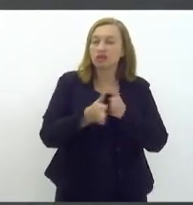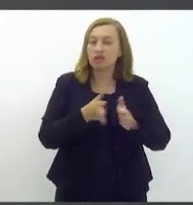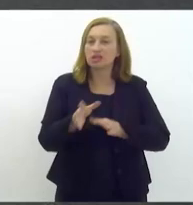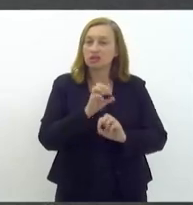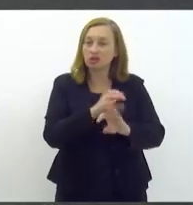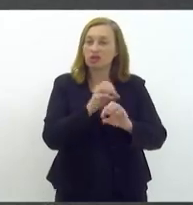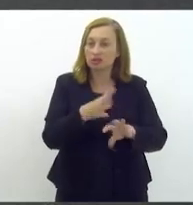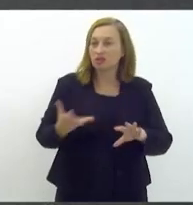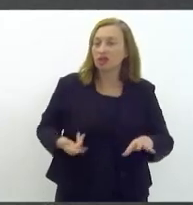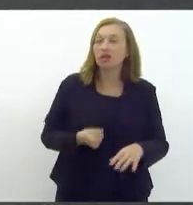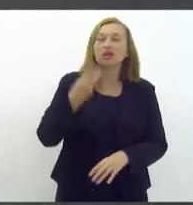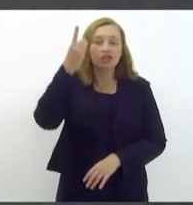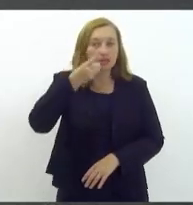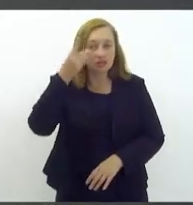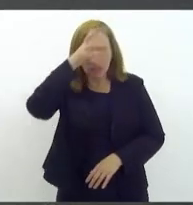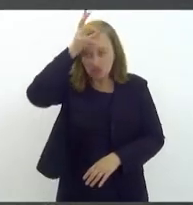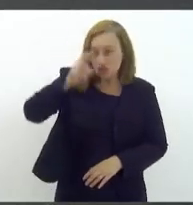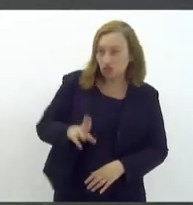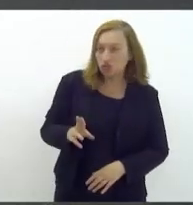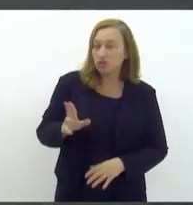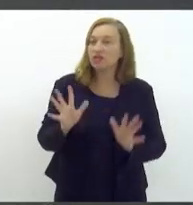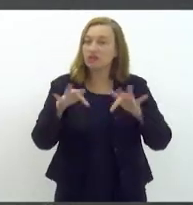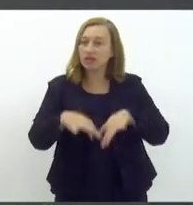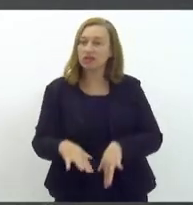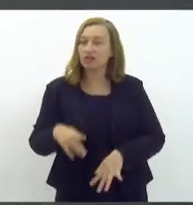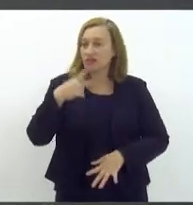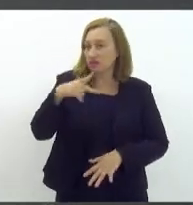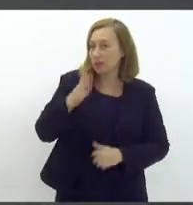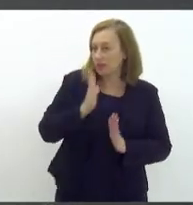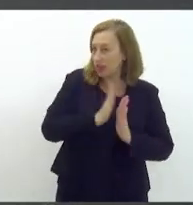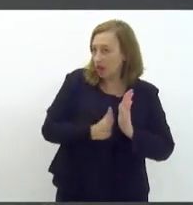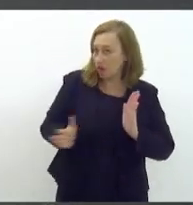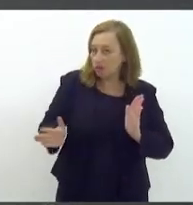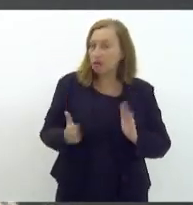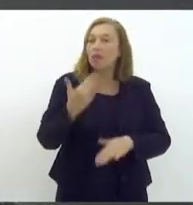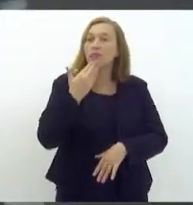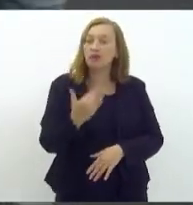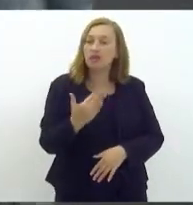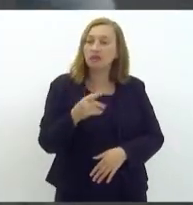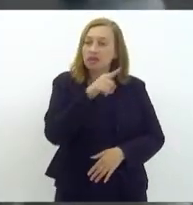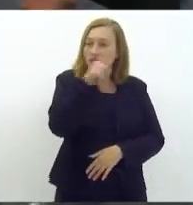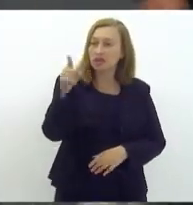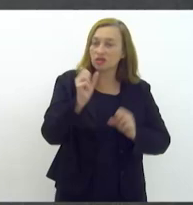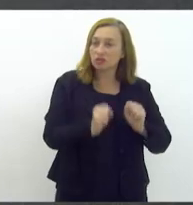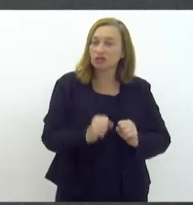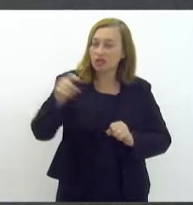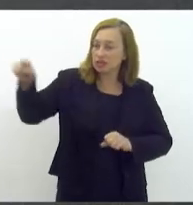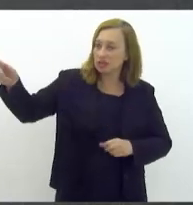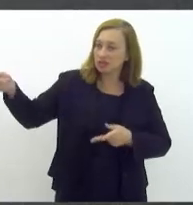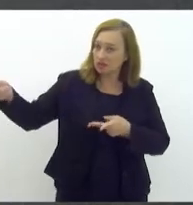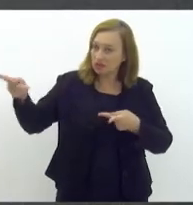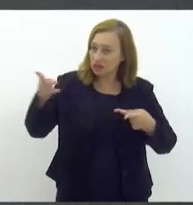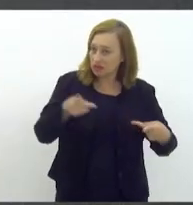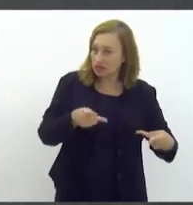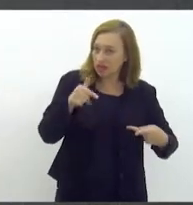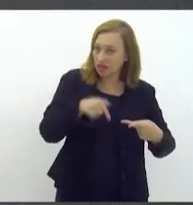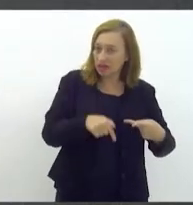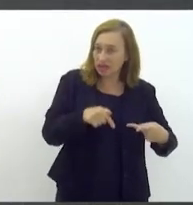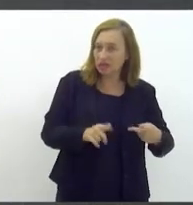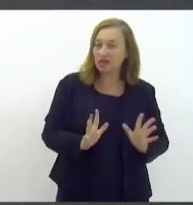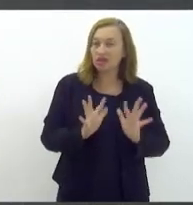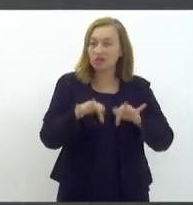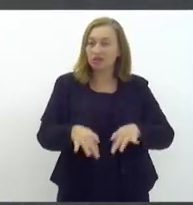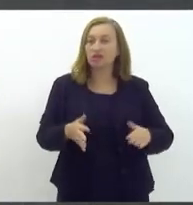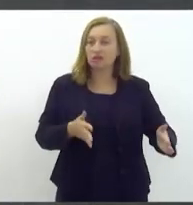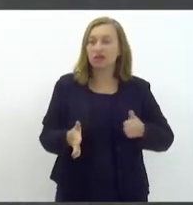E, deputada Tia Ju eu queria concluir minha fala fazendo um pela ordem solicitando que eles pudessem descer e acompanhar aqui o expediente